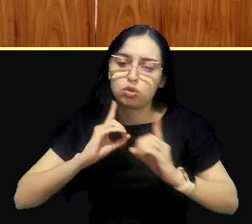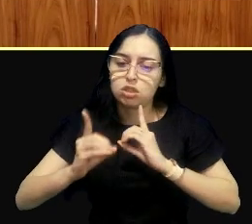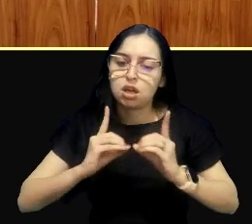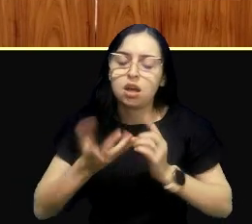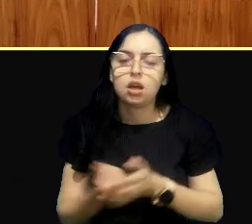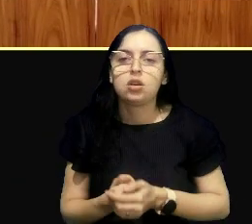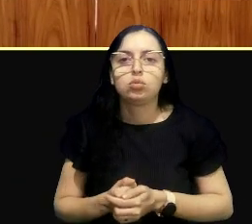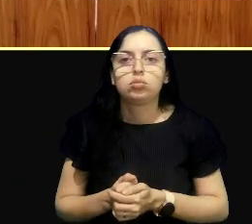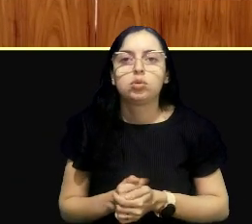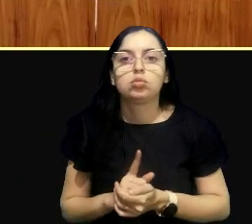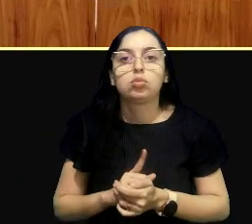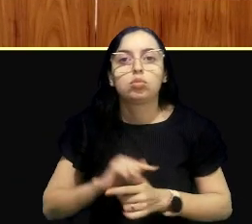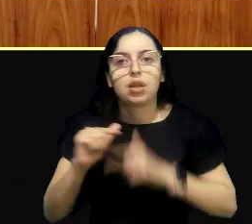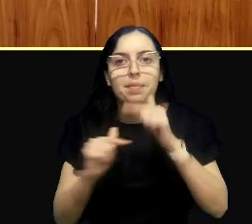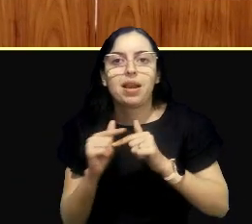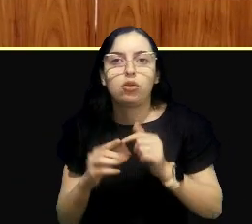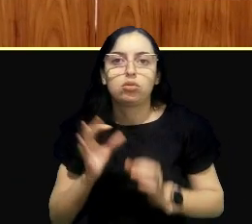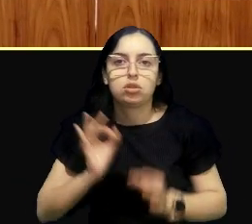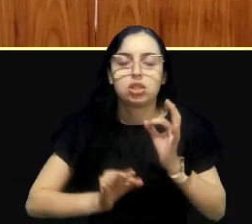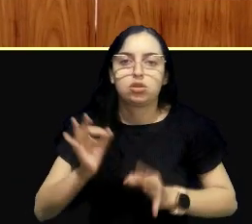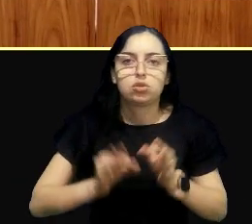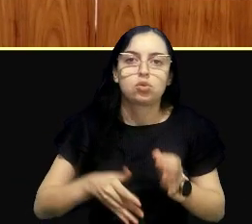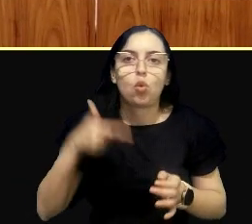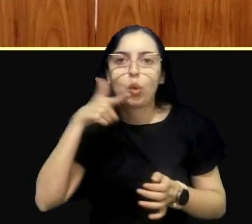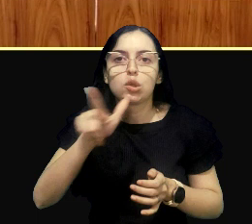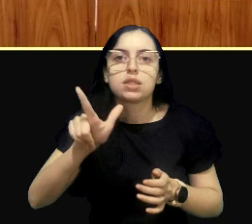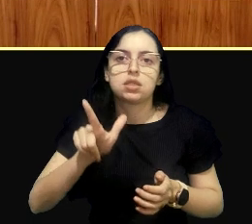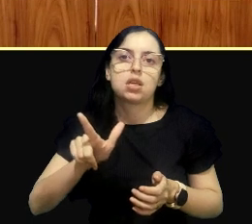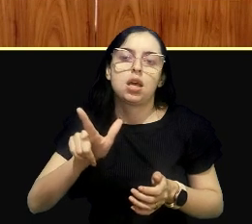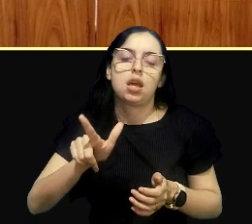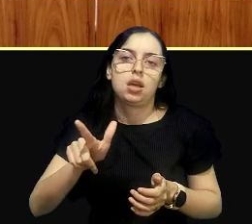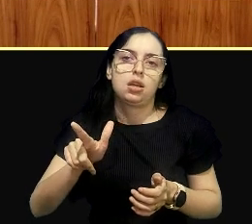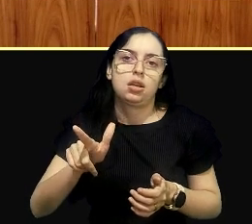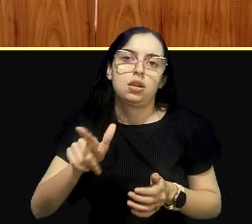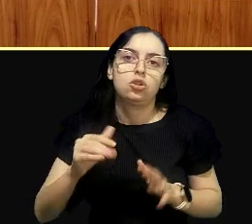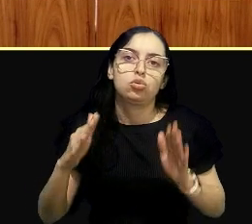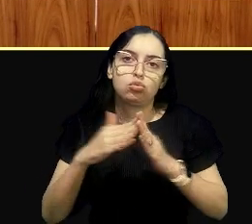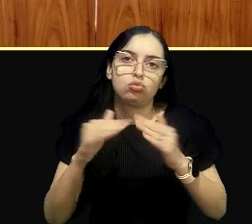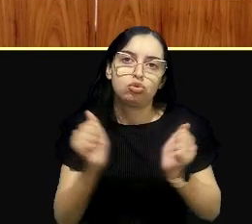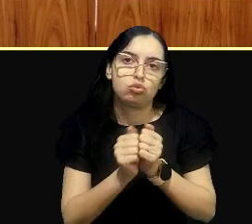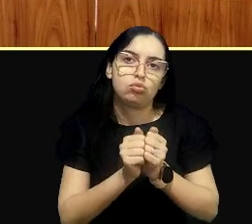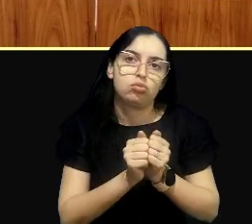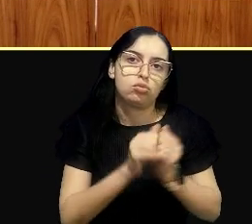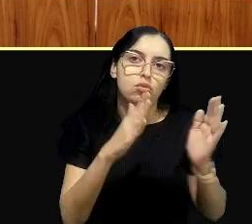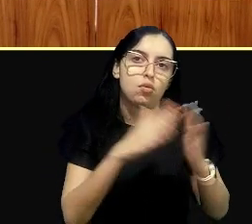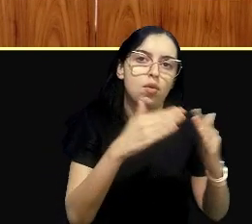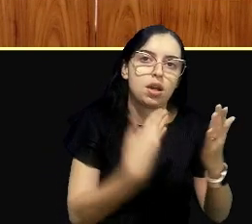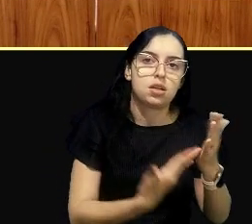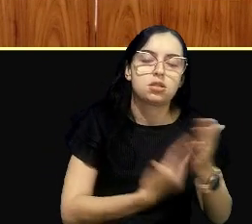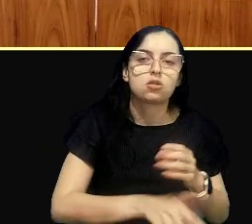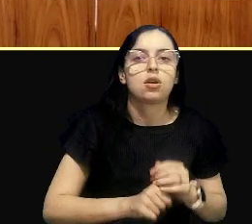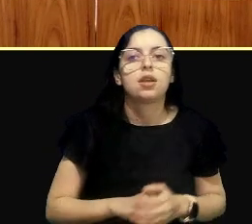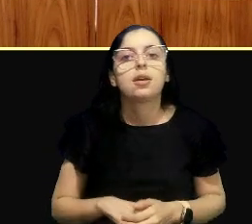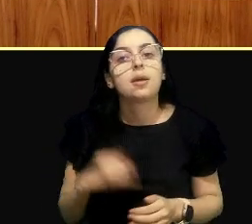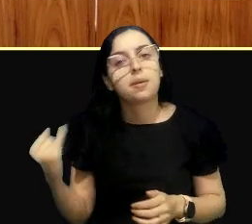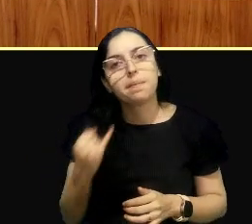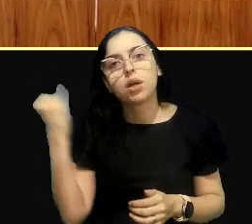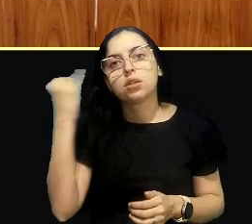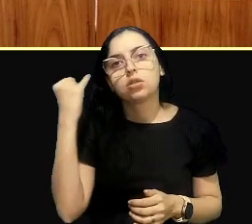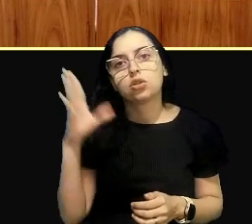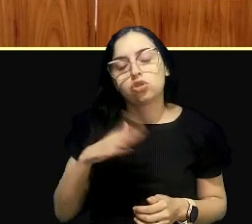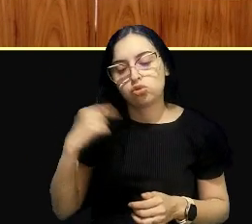de justiça conseguem com a academia, eu acho que, por isso que é tão importante a gente do